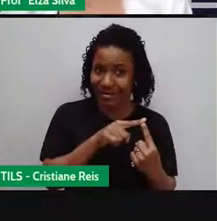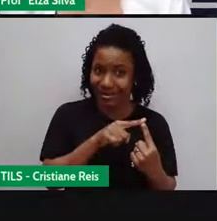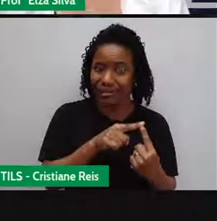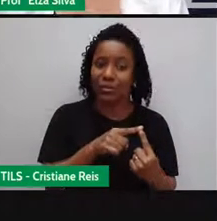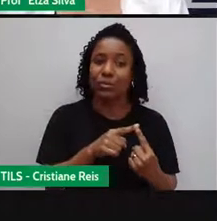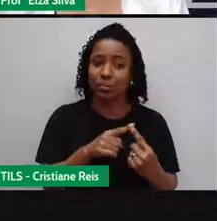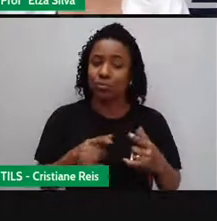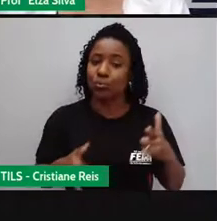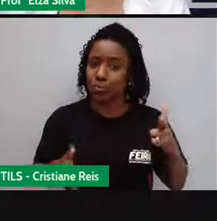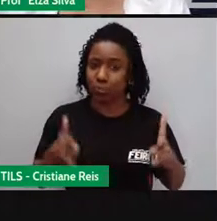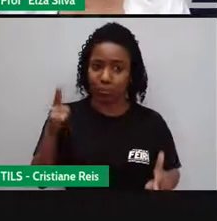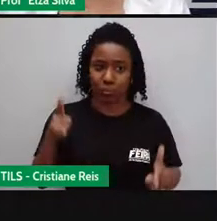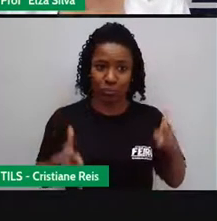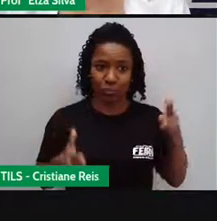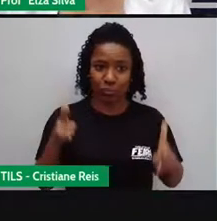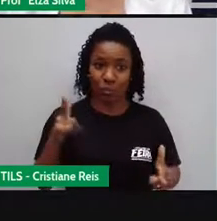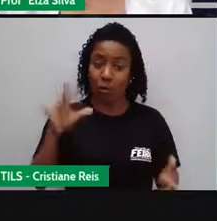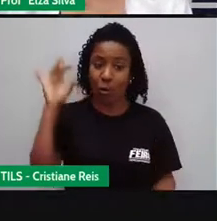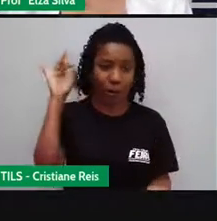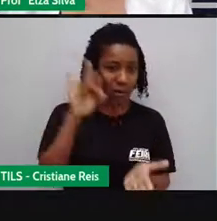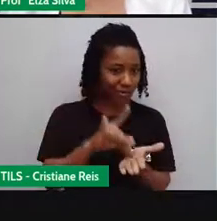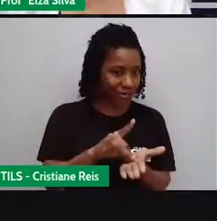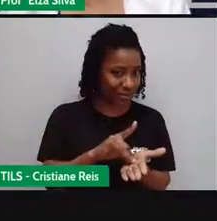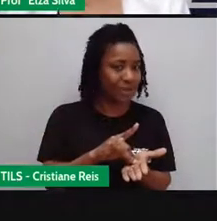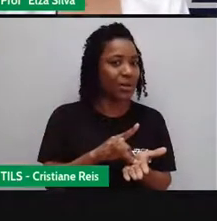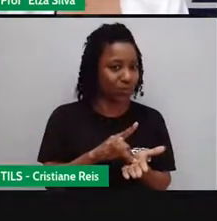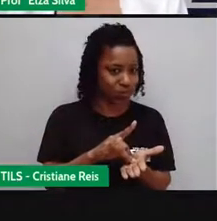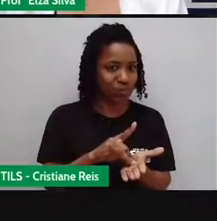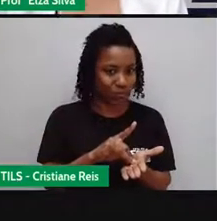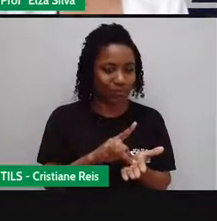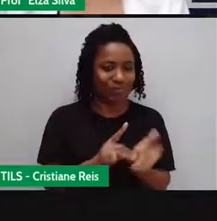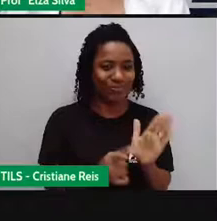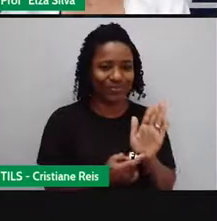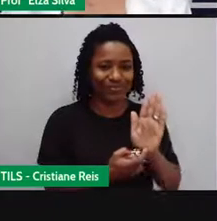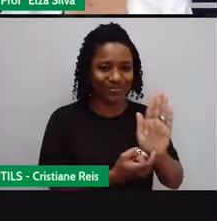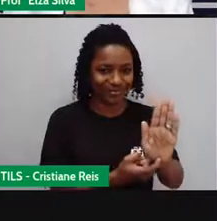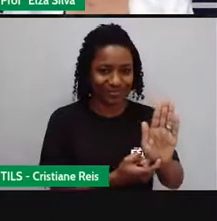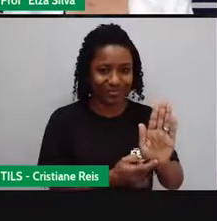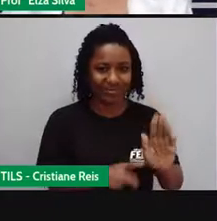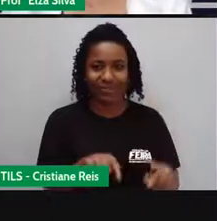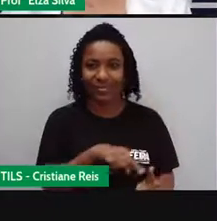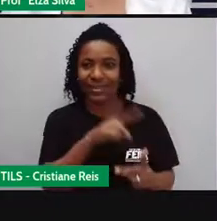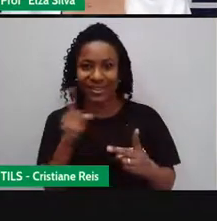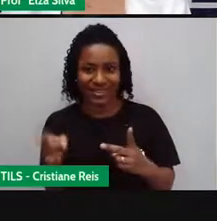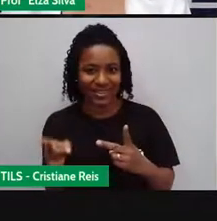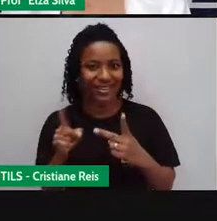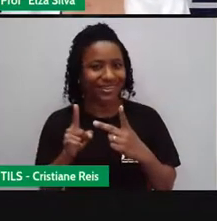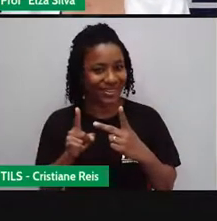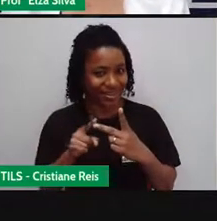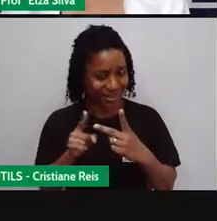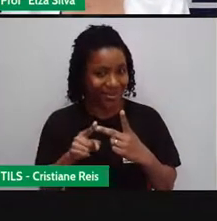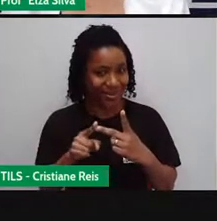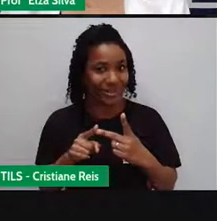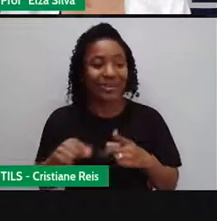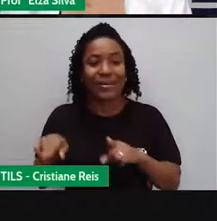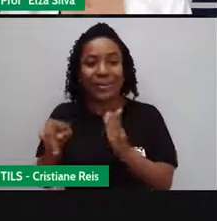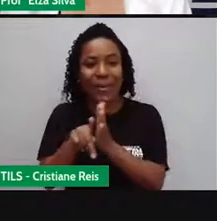mascote Da Olimpíada E Sameti É o mascote Da Paralimpíada Ok?